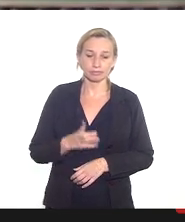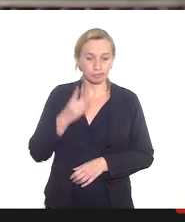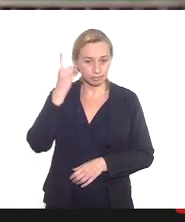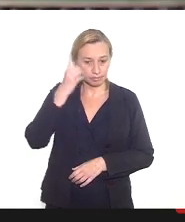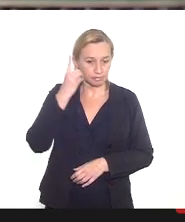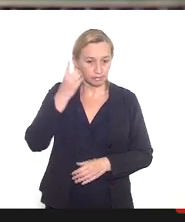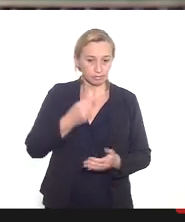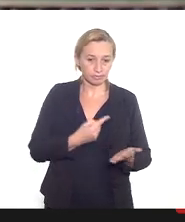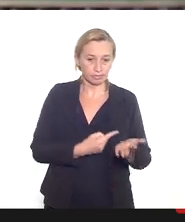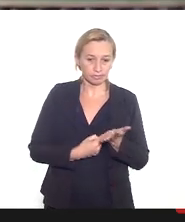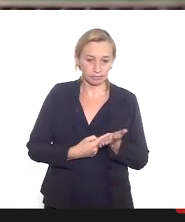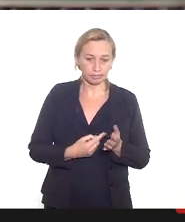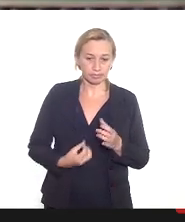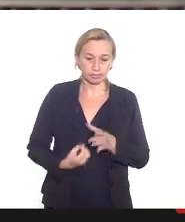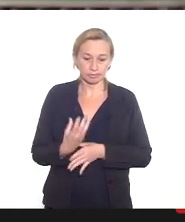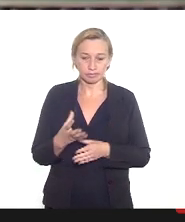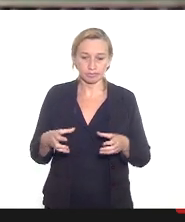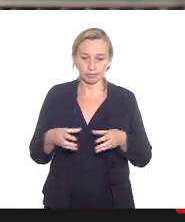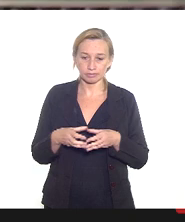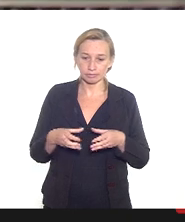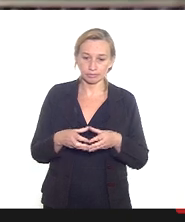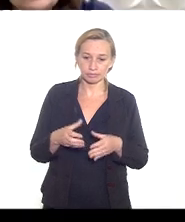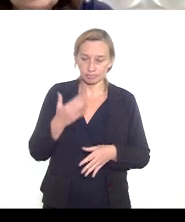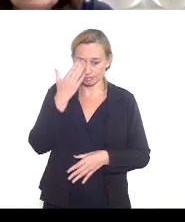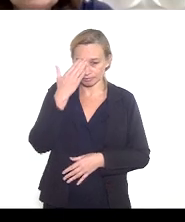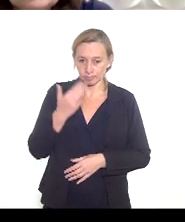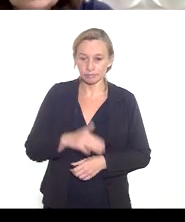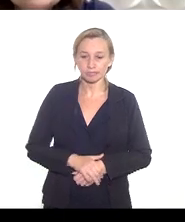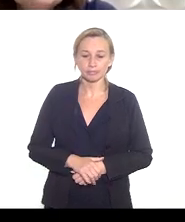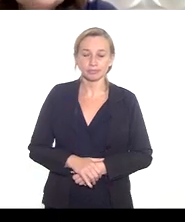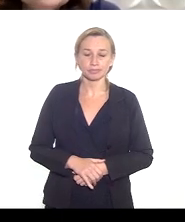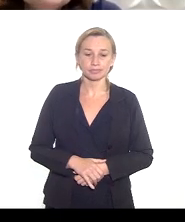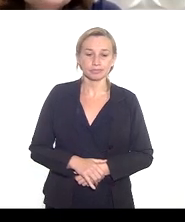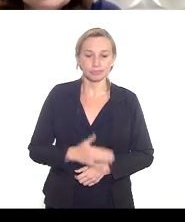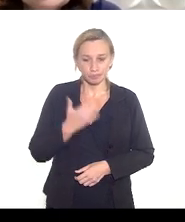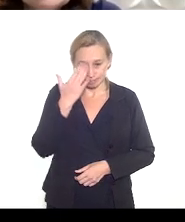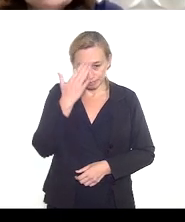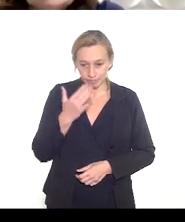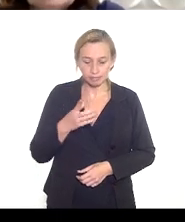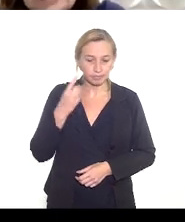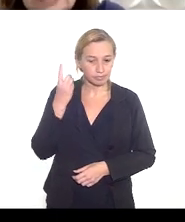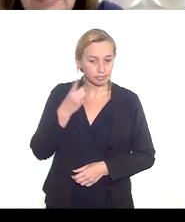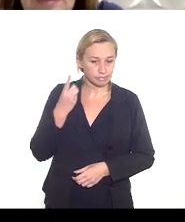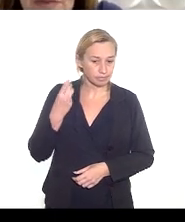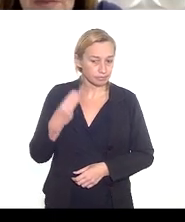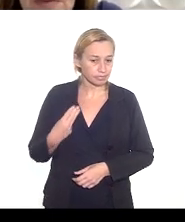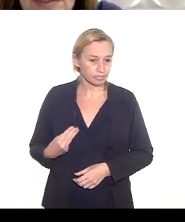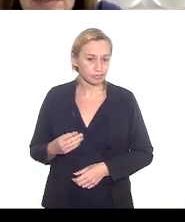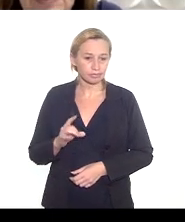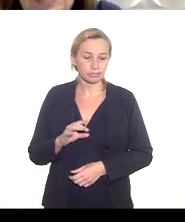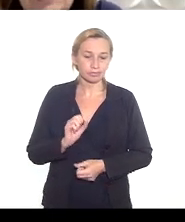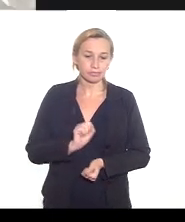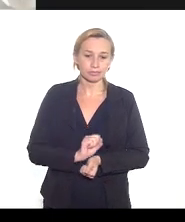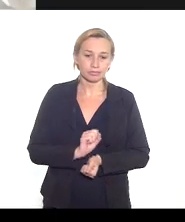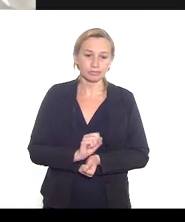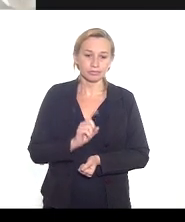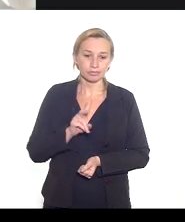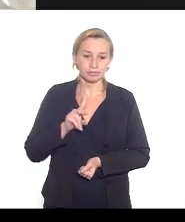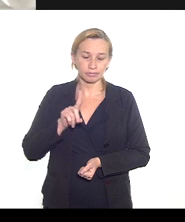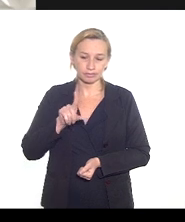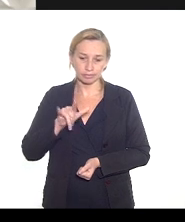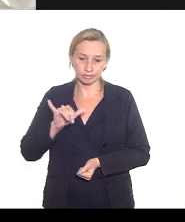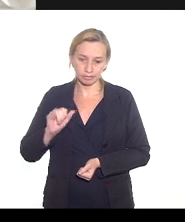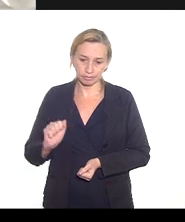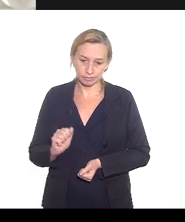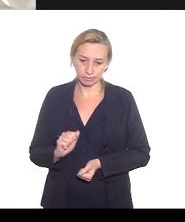que ajudaram a construir essa agência doutora Lívia só um minutinho por gentileza só